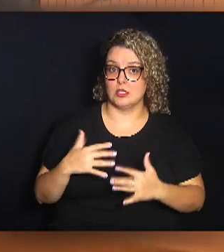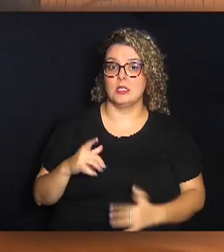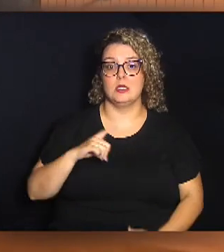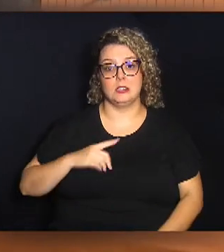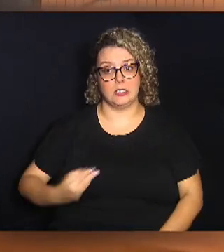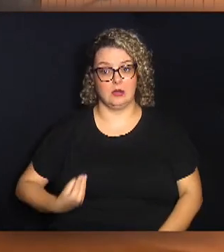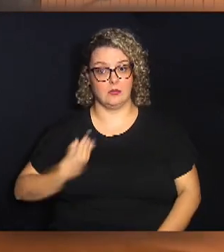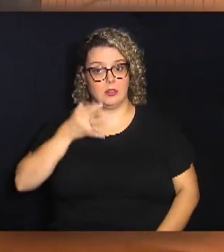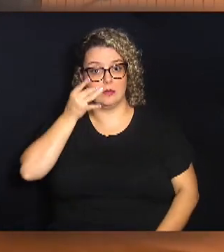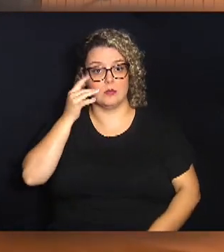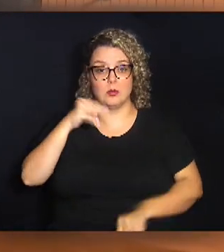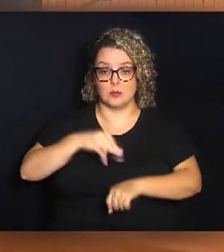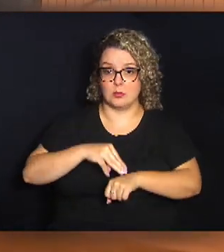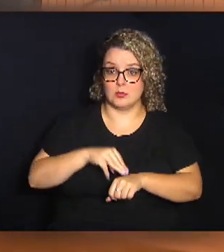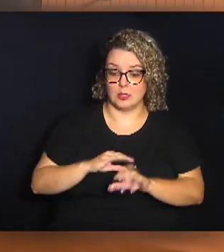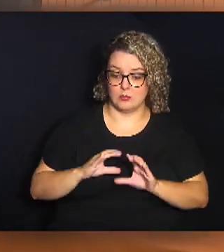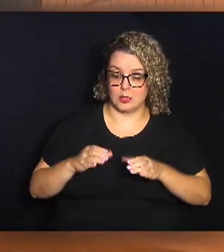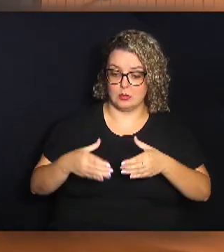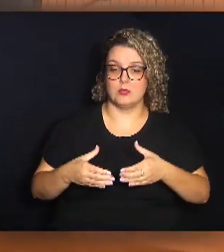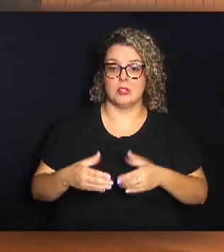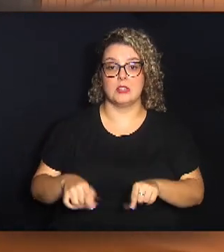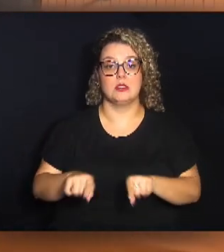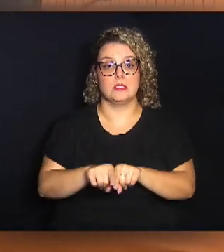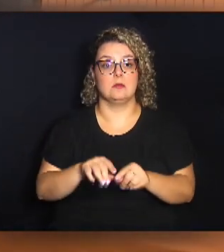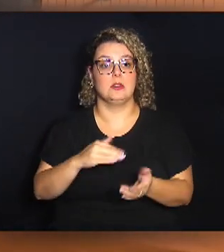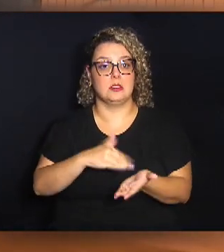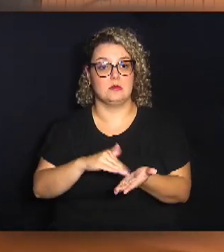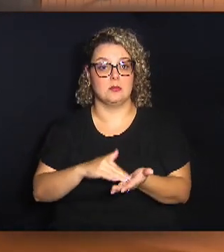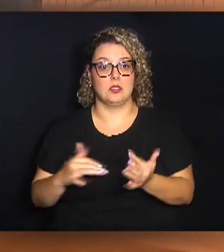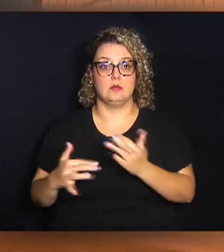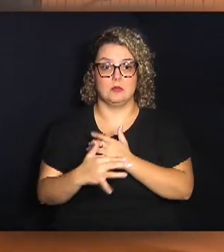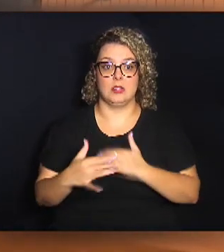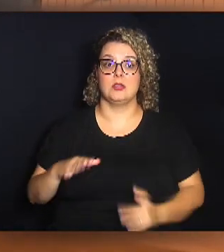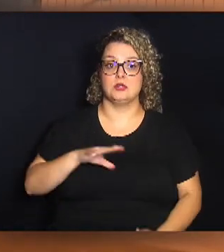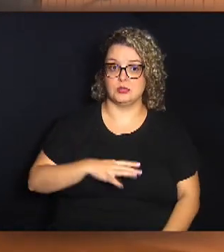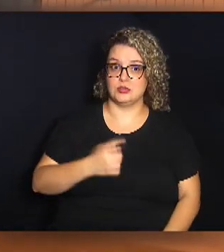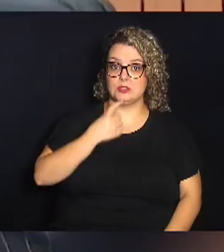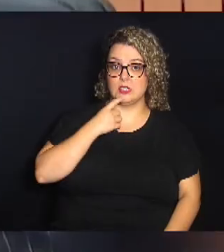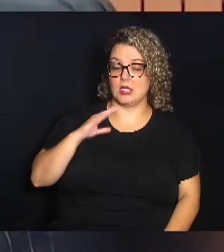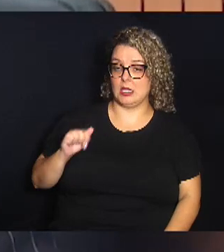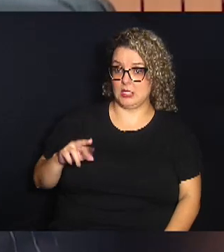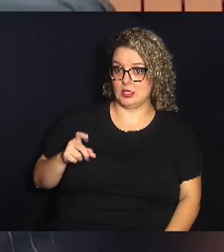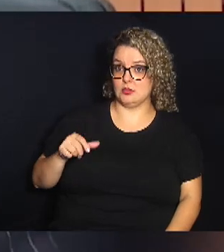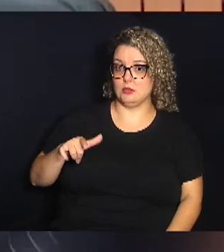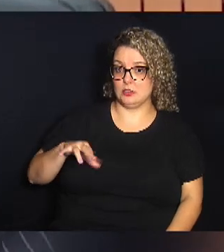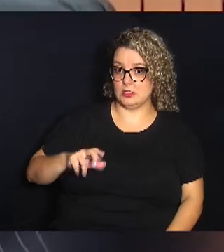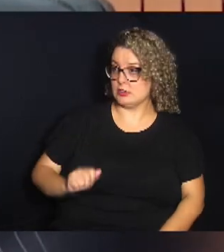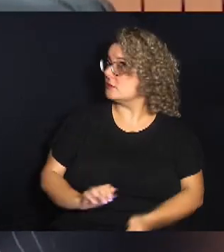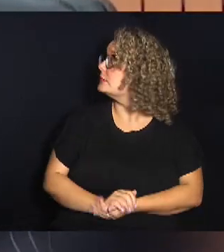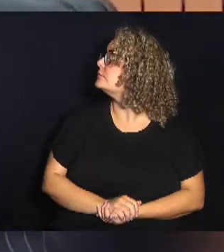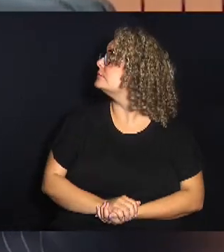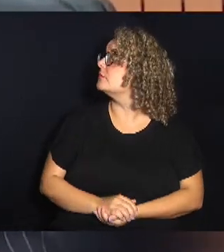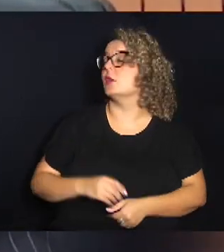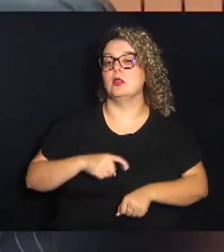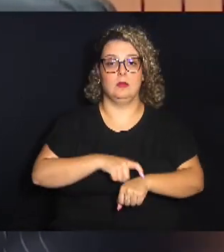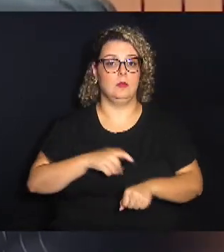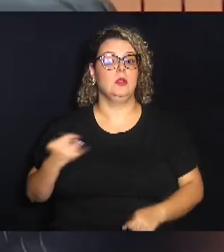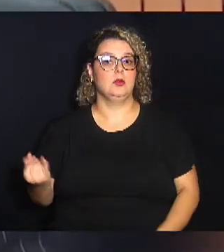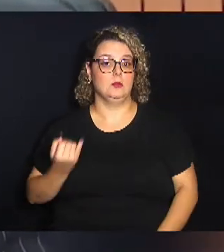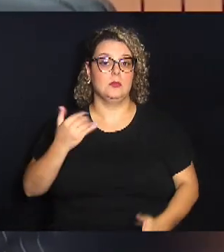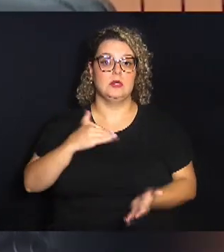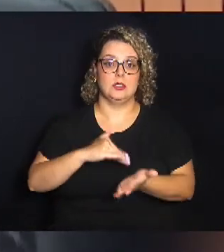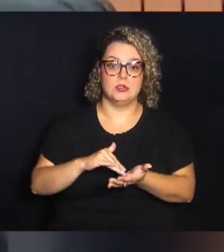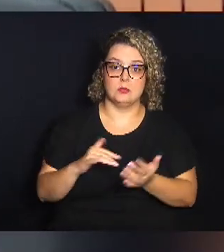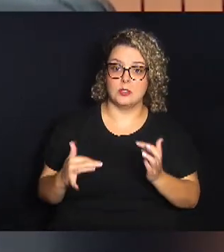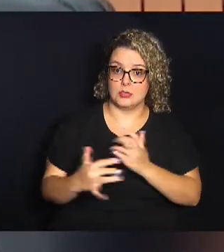presença dos membros da comissão e da secretária de urbanismo de Campinas, Carolina Baracate. É um momento muito importante para a Secretaria de